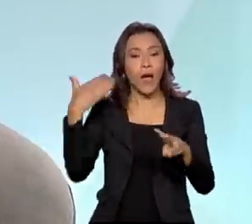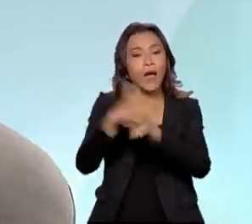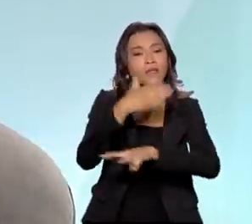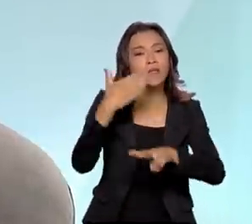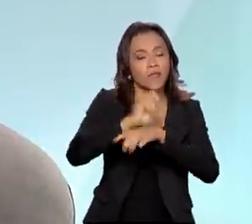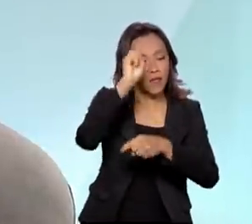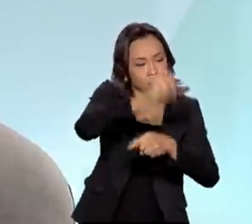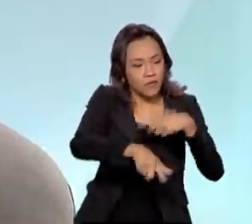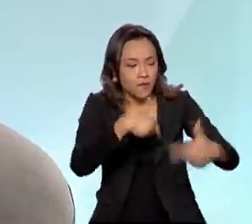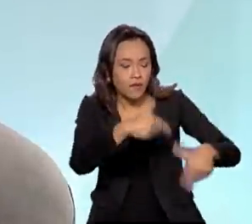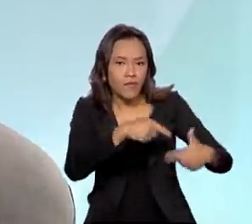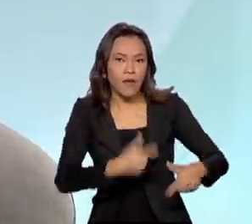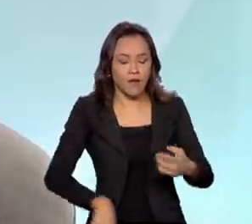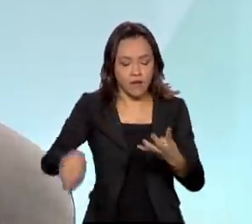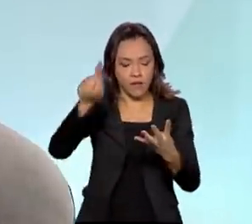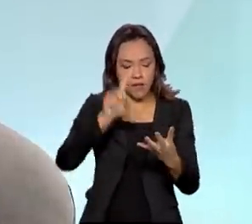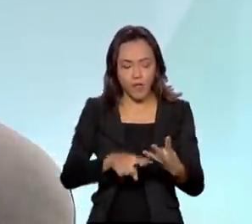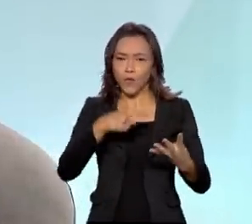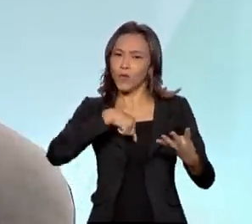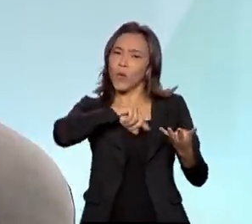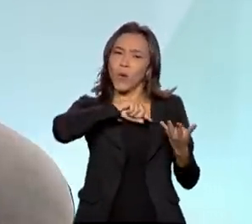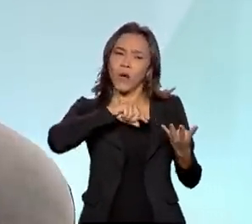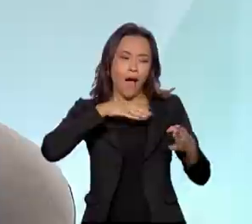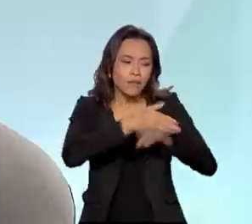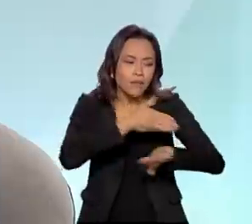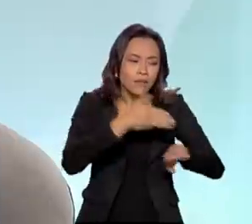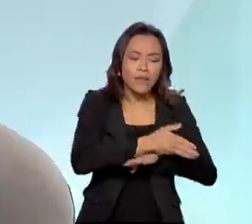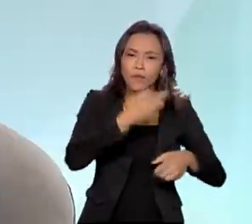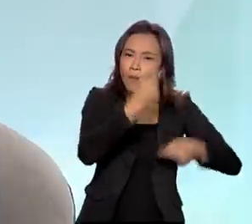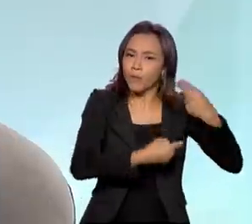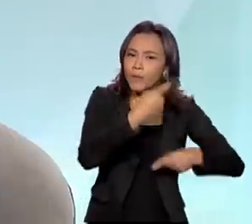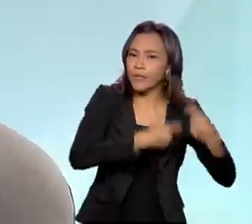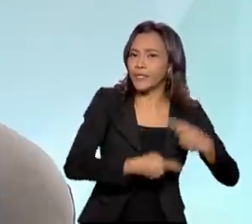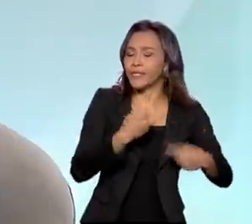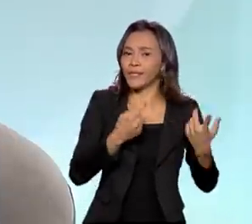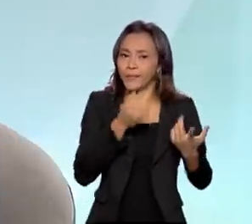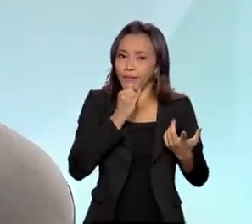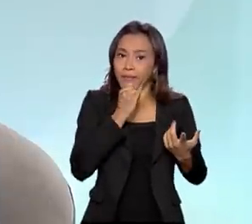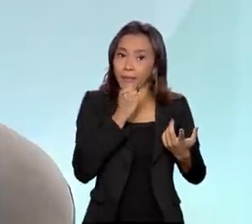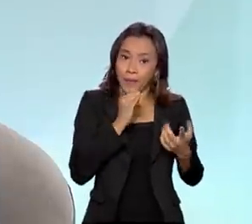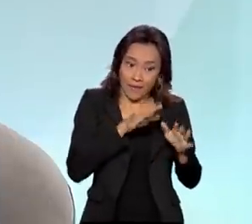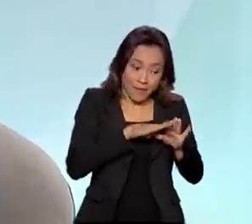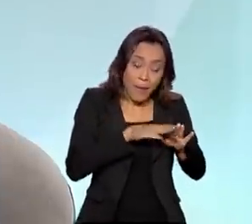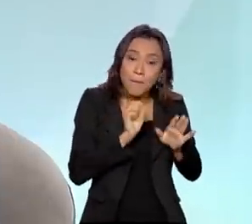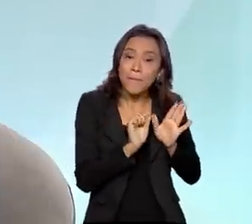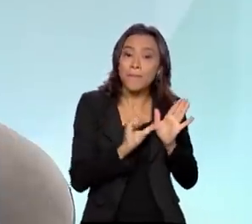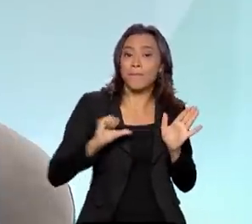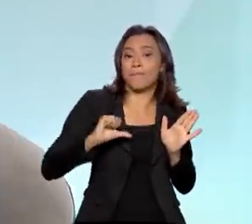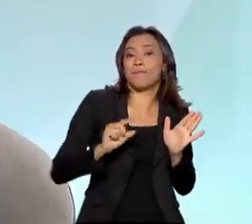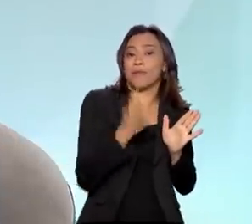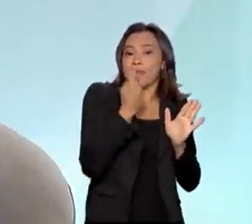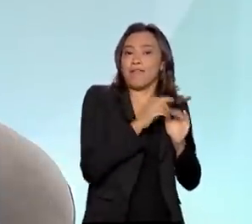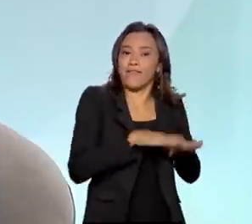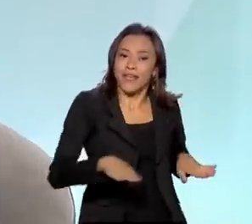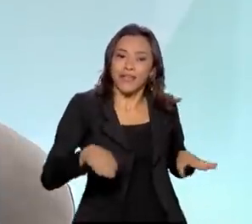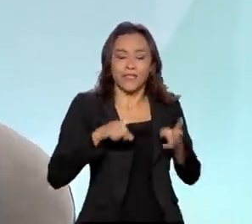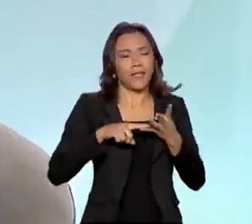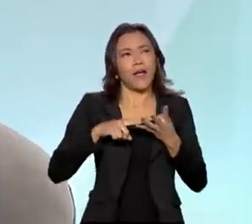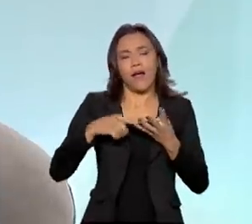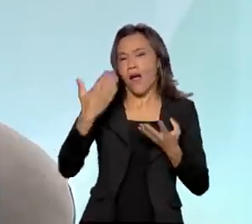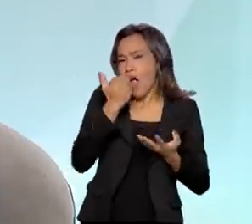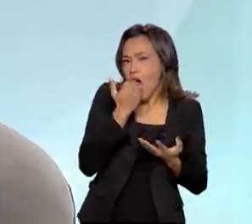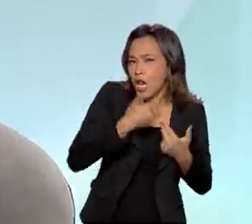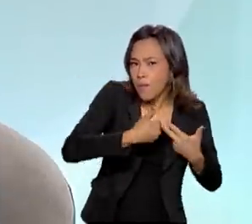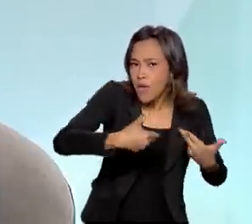trabalho, a atividades políticas como foco à primeira infância, a segurança alimentar e nutricional, a